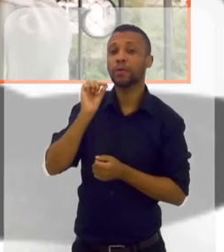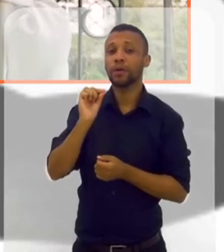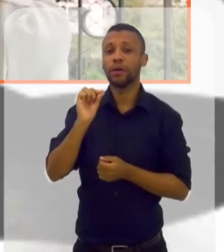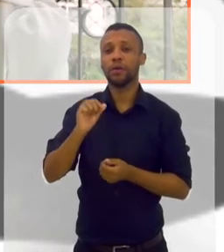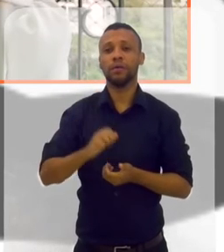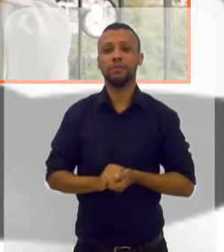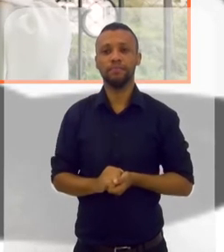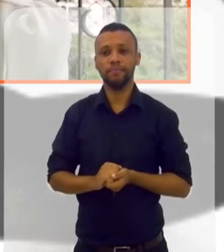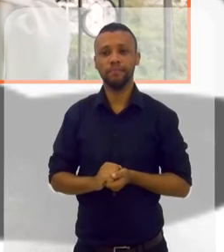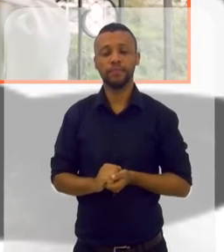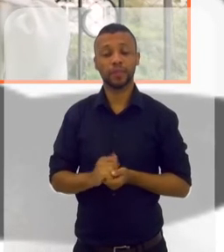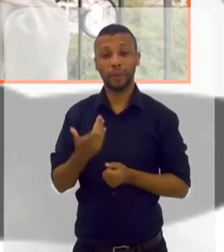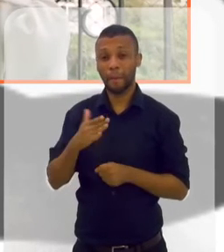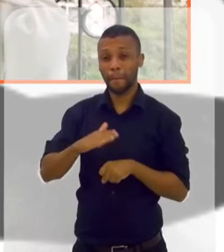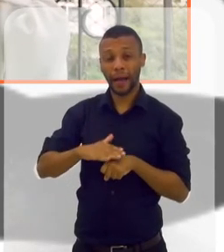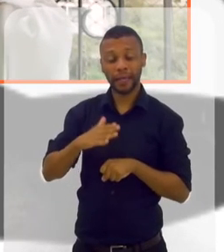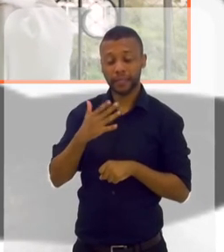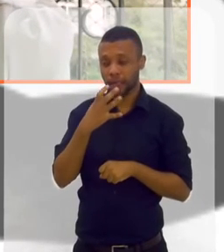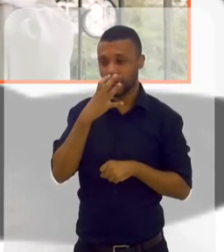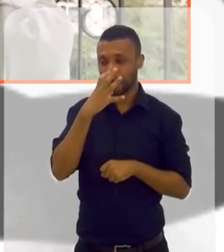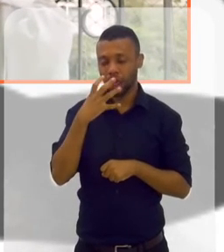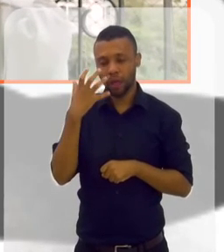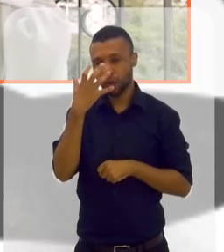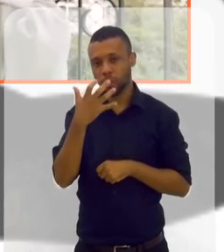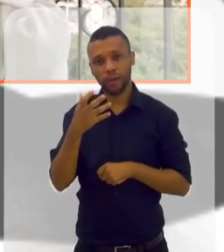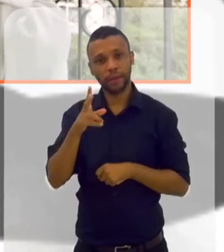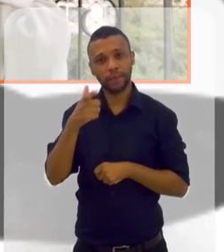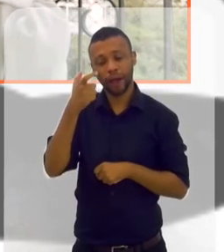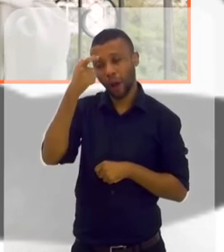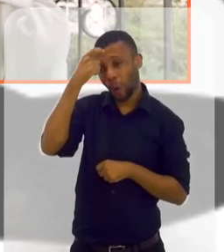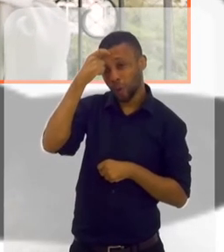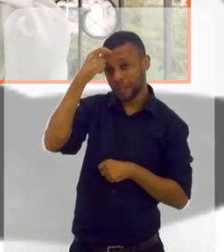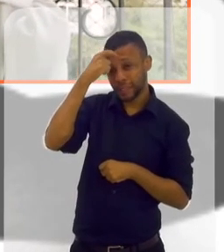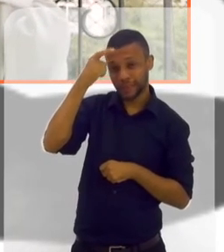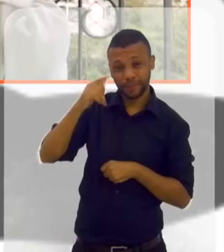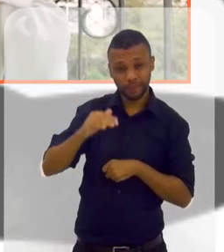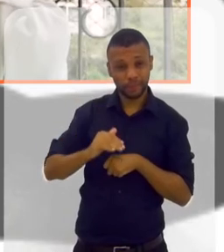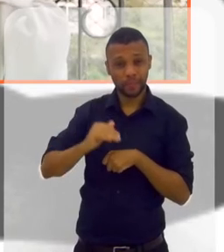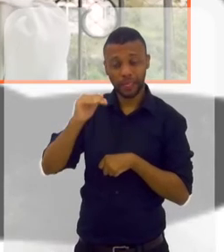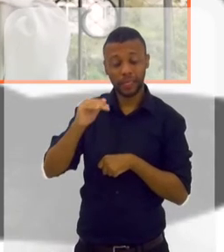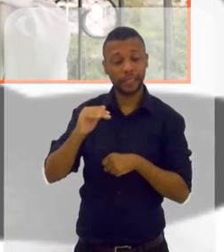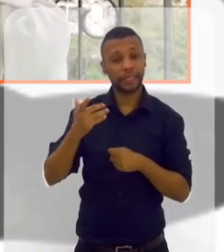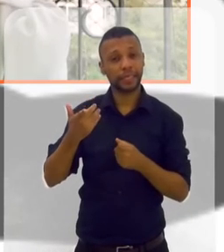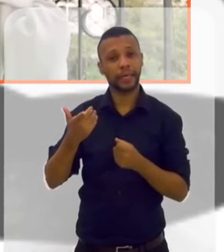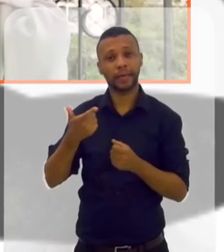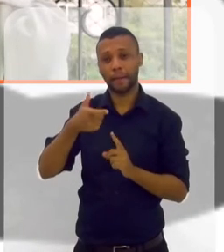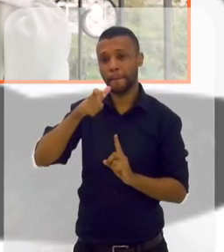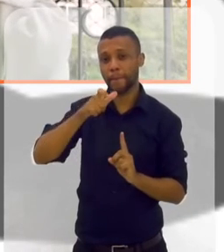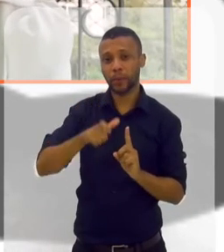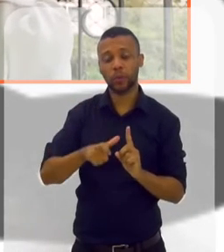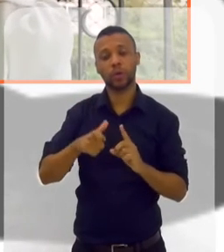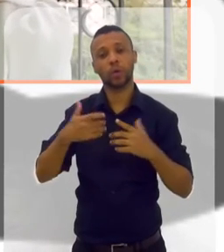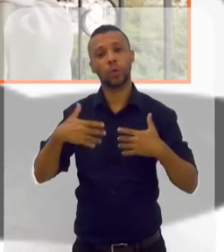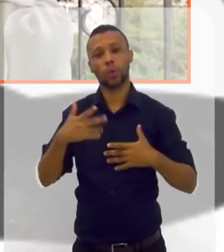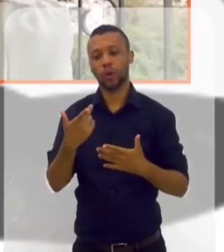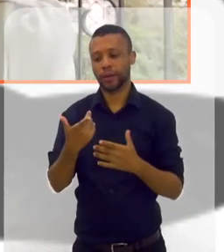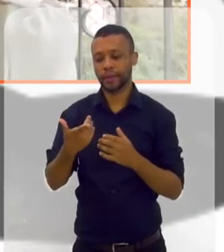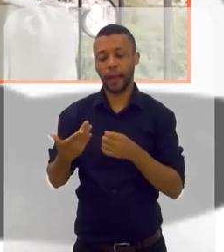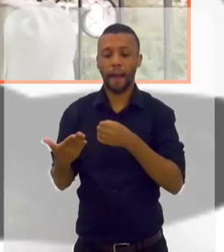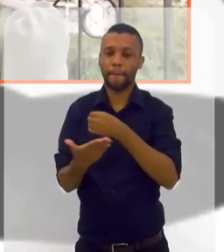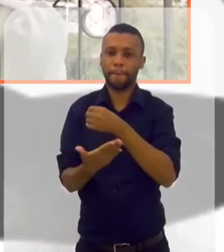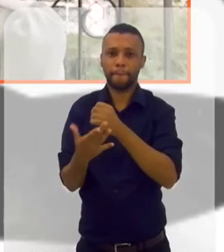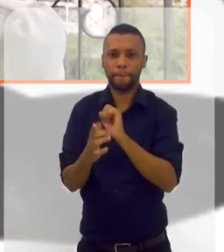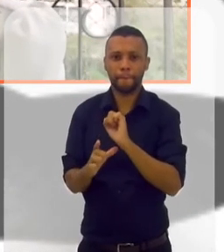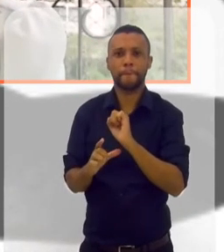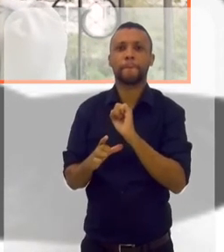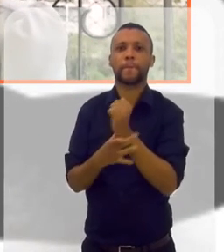tudo, o eu tô mais impressionada é que eu sempre me achei consciente demais. Aquela criatura que é